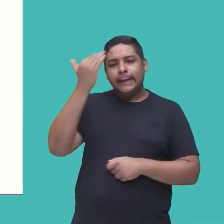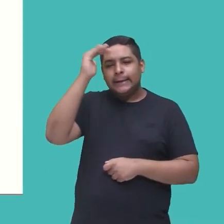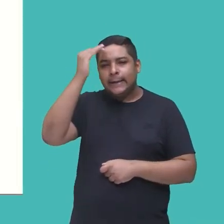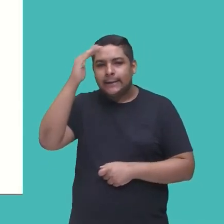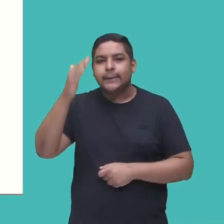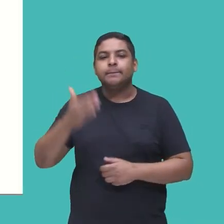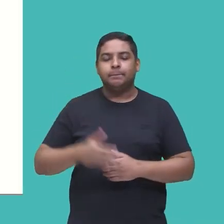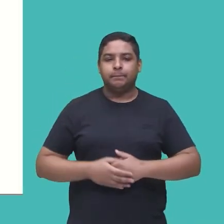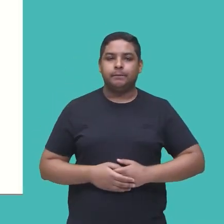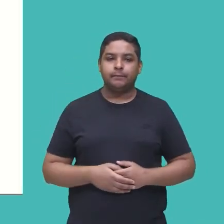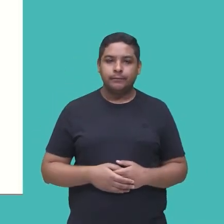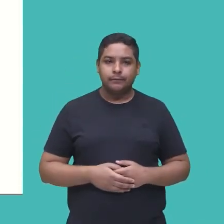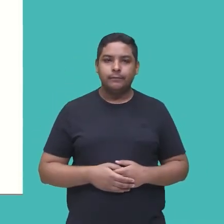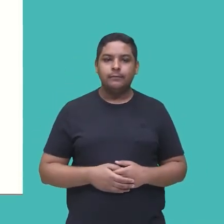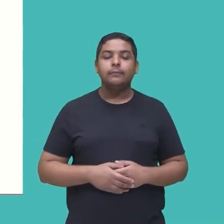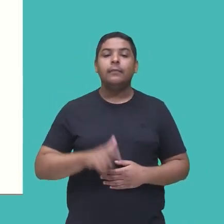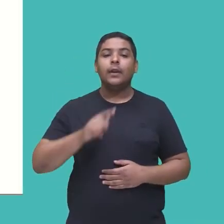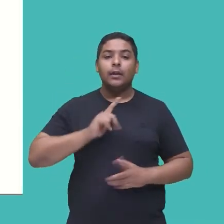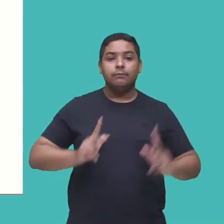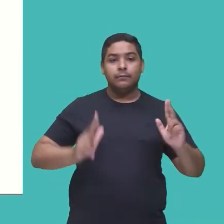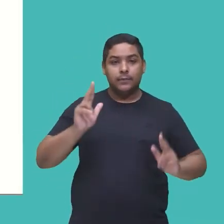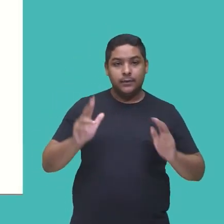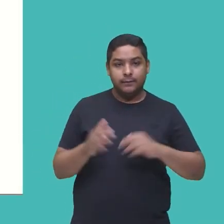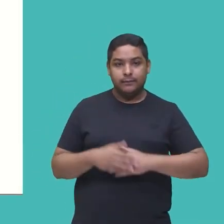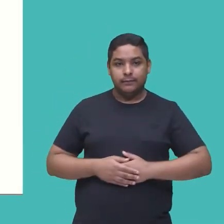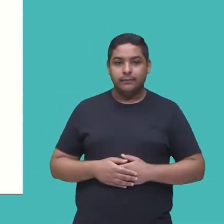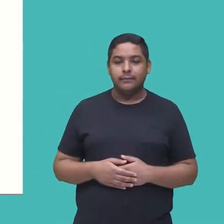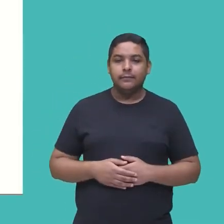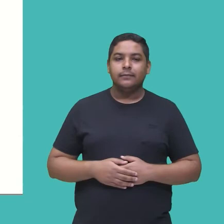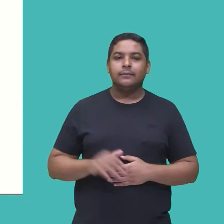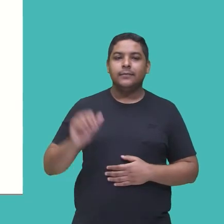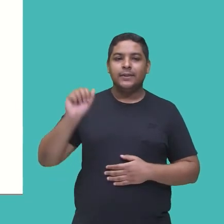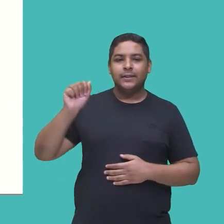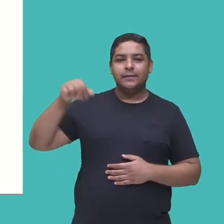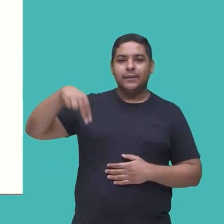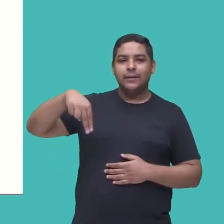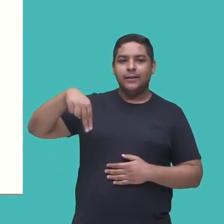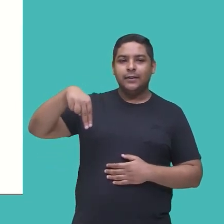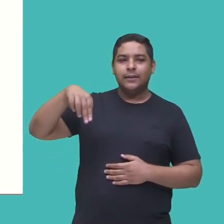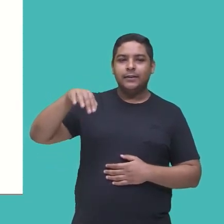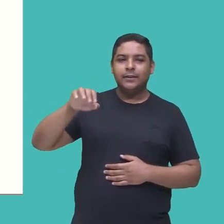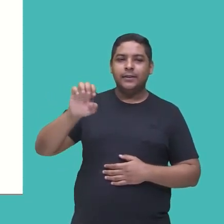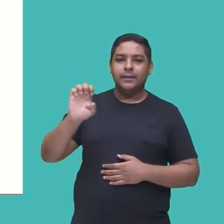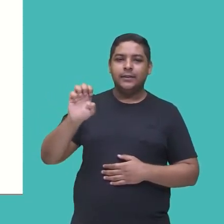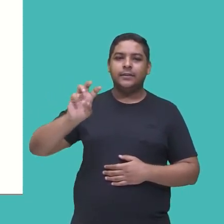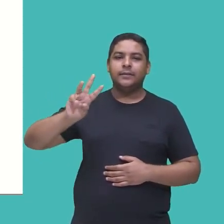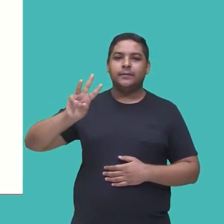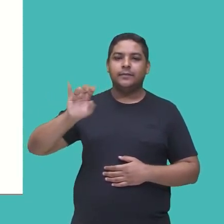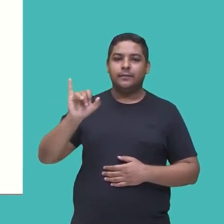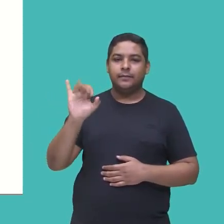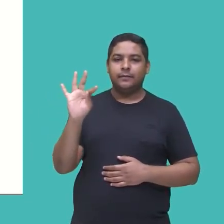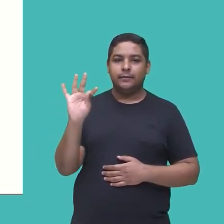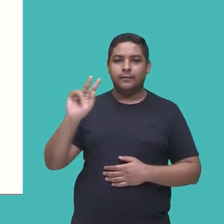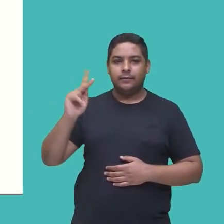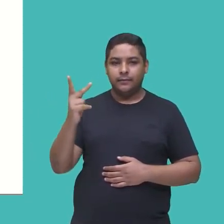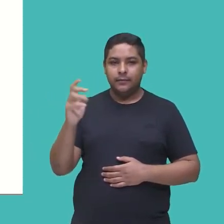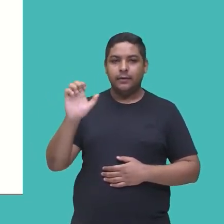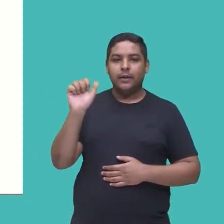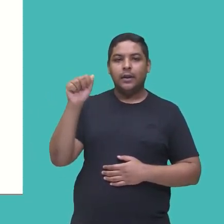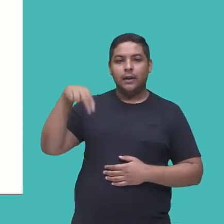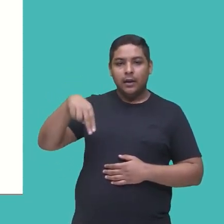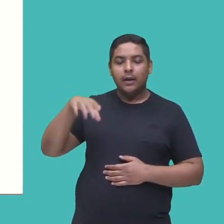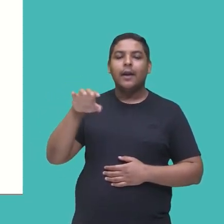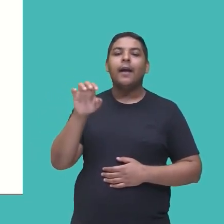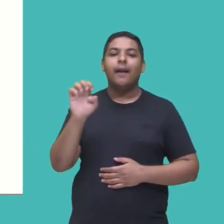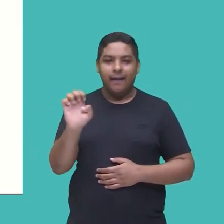uma série também, que é a da Anne with an E, tá bom? Que ela faz questão de dizer que o Anne, né, de